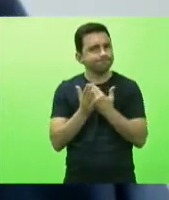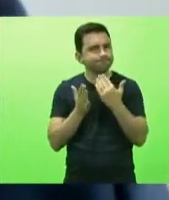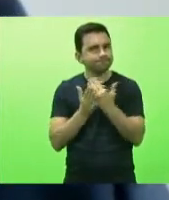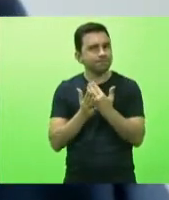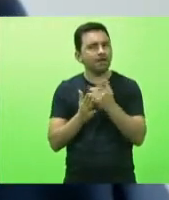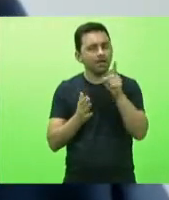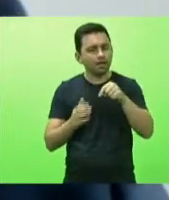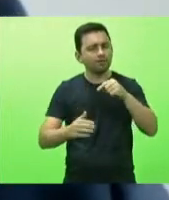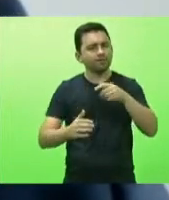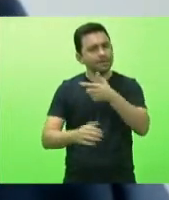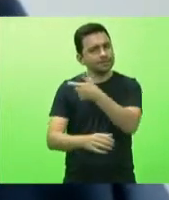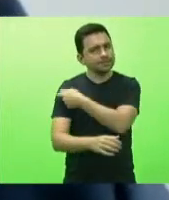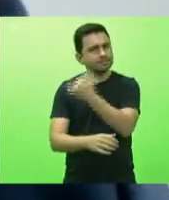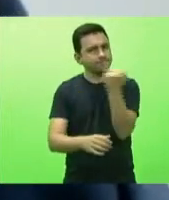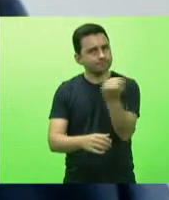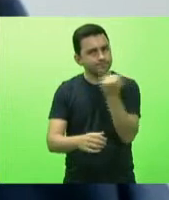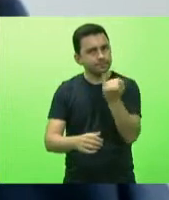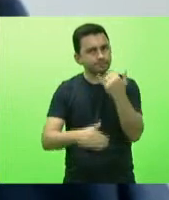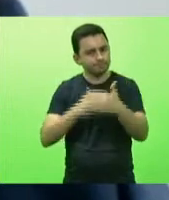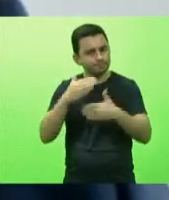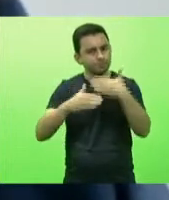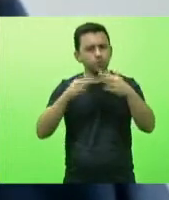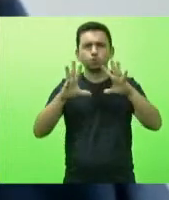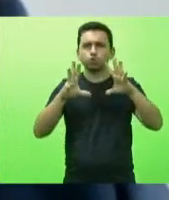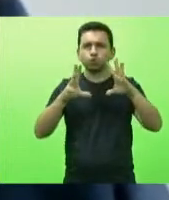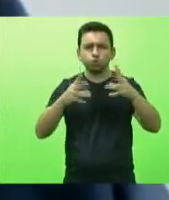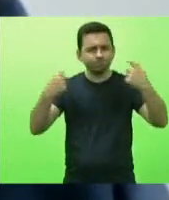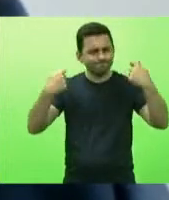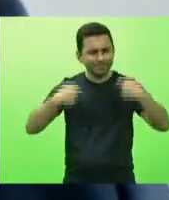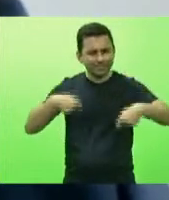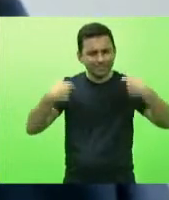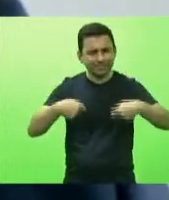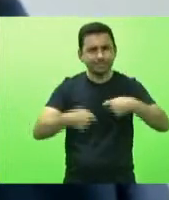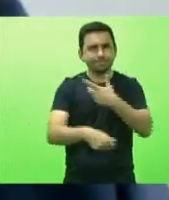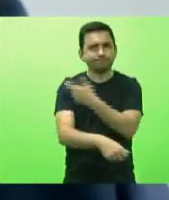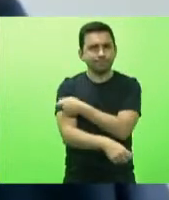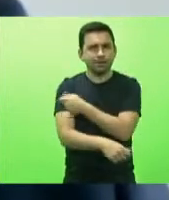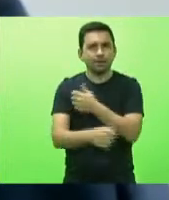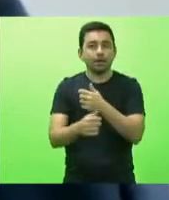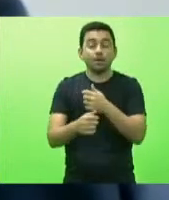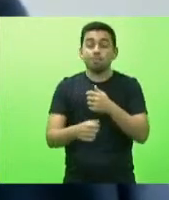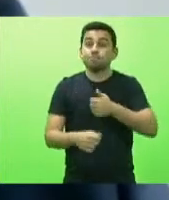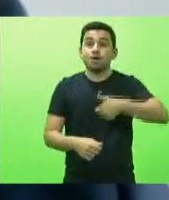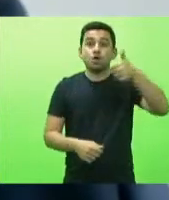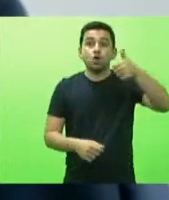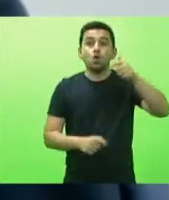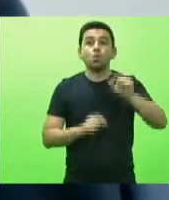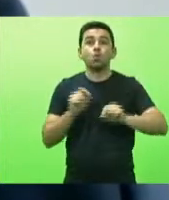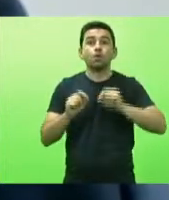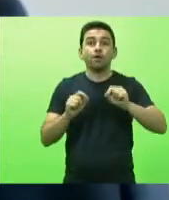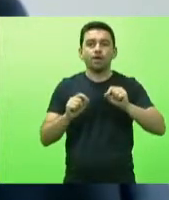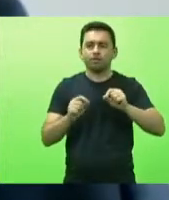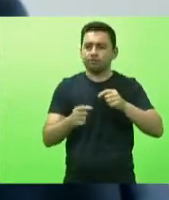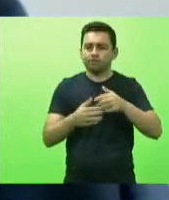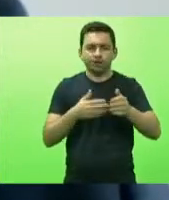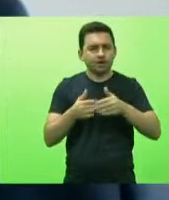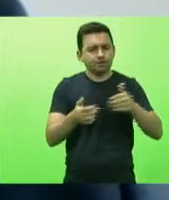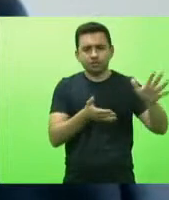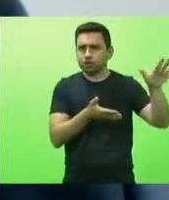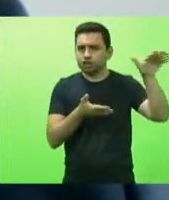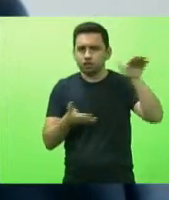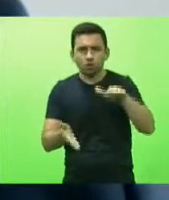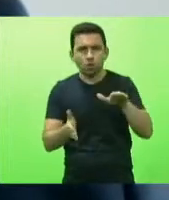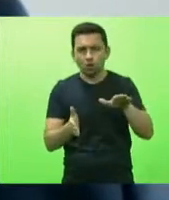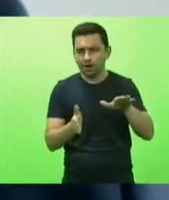avanço é importante que todos se vacinem a melhor vacina é aquela que chegar primeiro e seja primeiro disponibilizada para